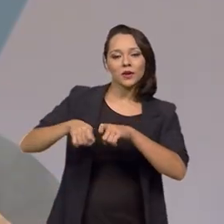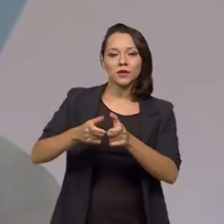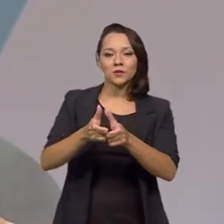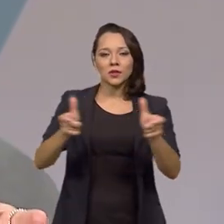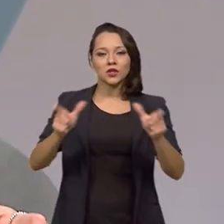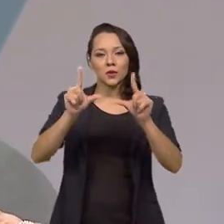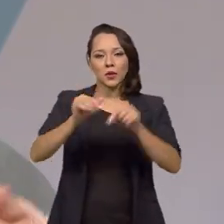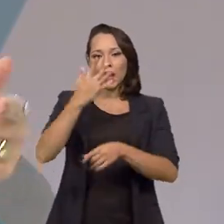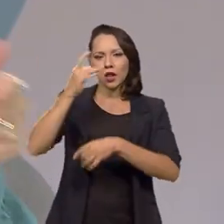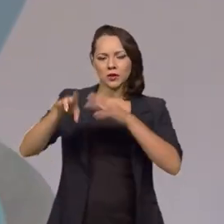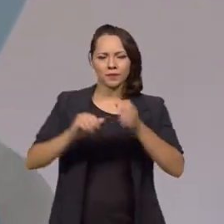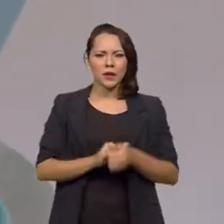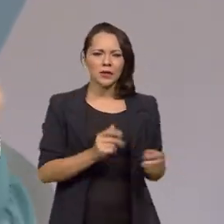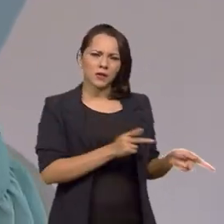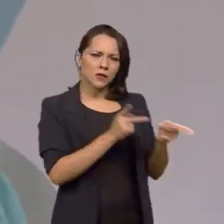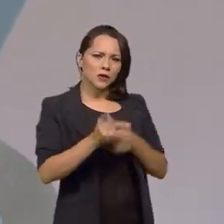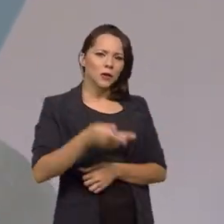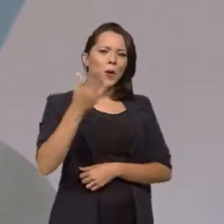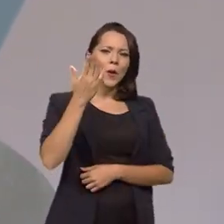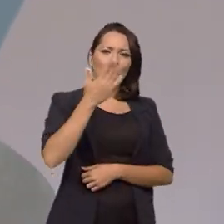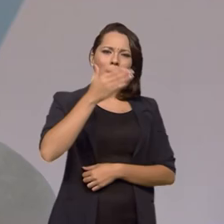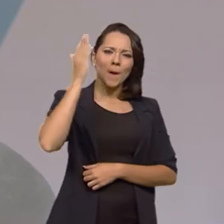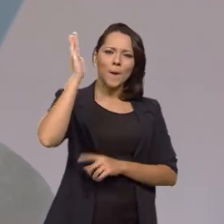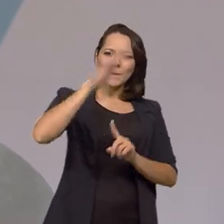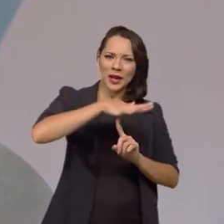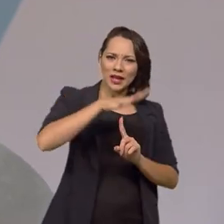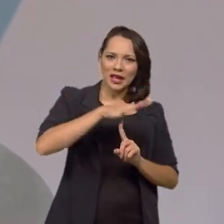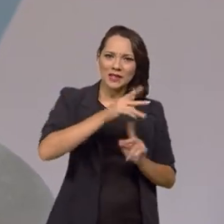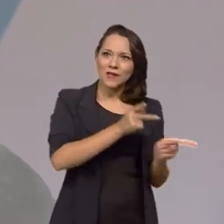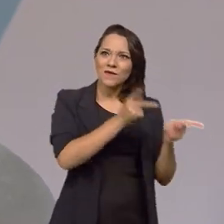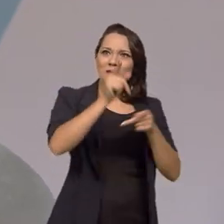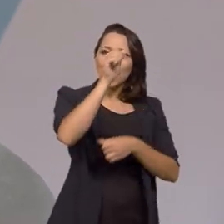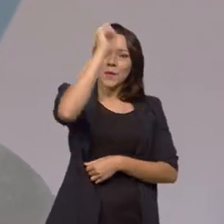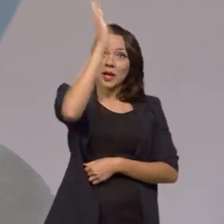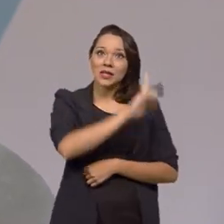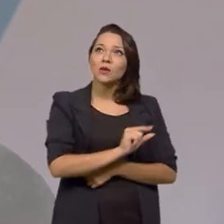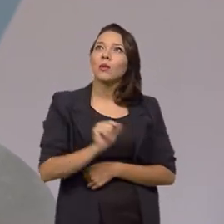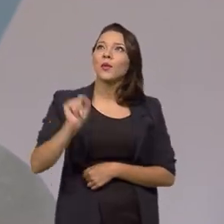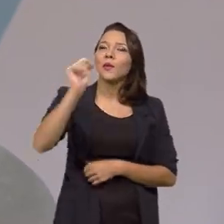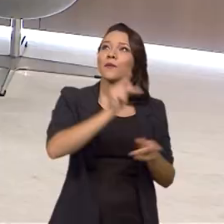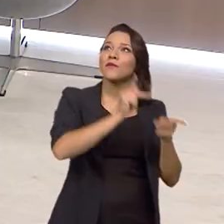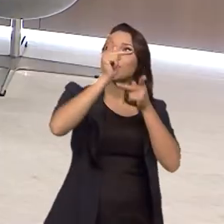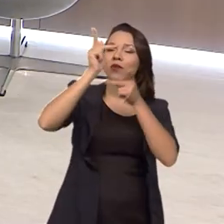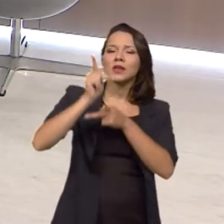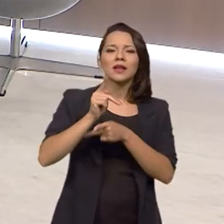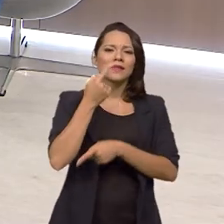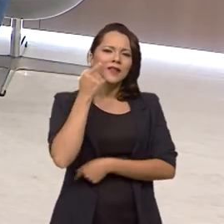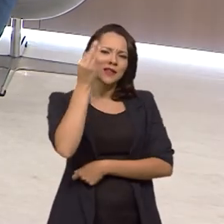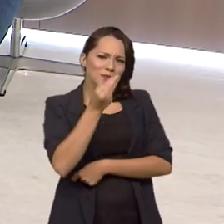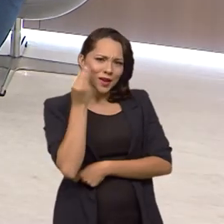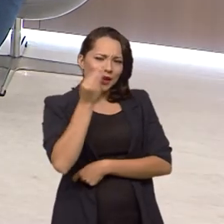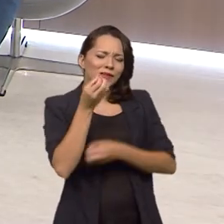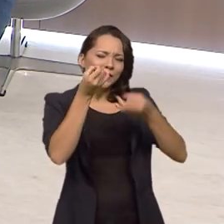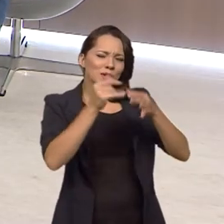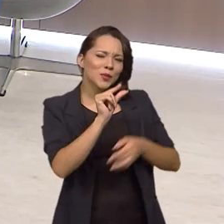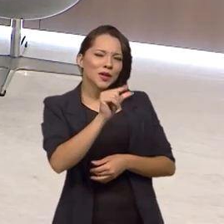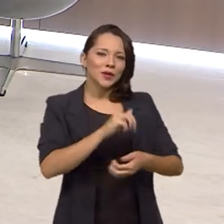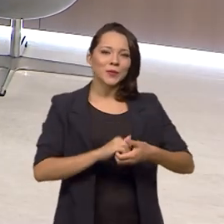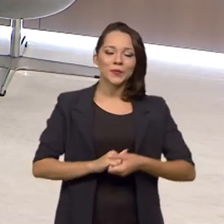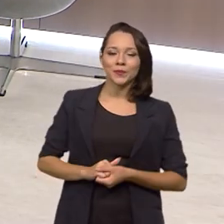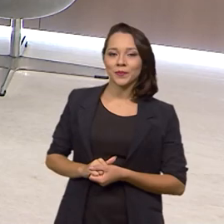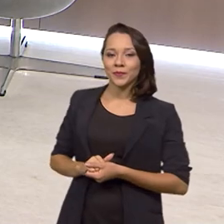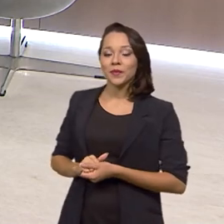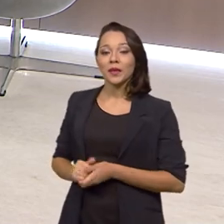O senhor falou que visitou o Paraná, mas o senhor tem rodado o Brasil aí, o senhor está vendo experiências aí. Conta para a gente. Eu